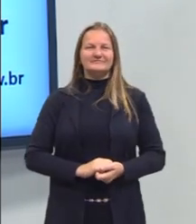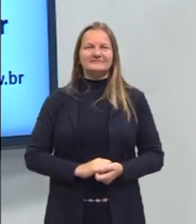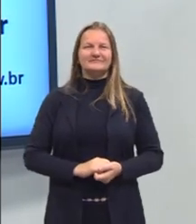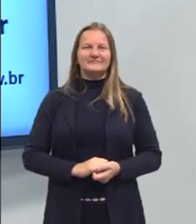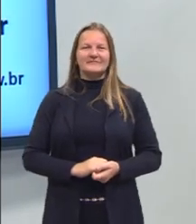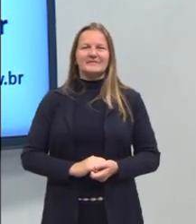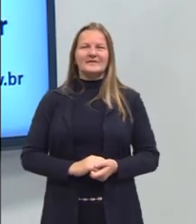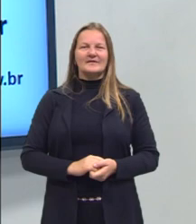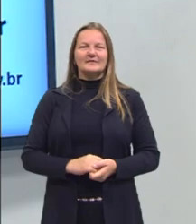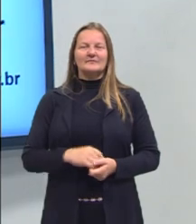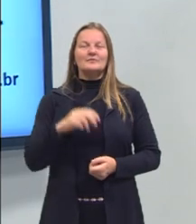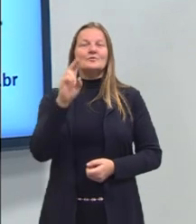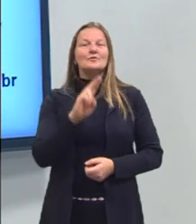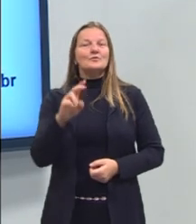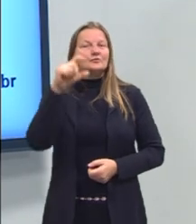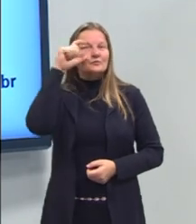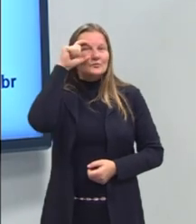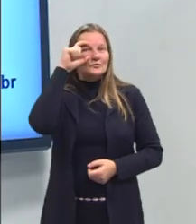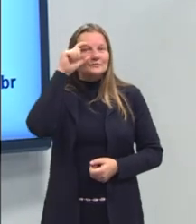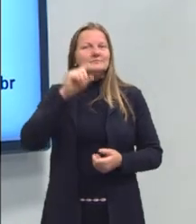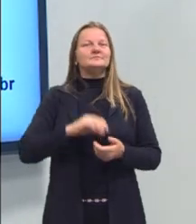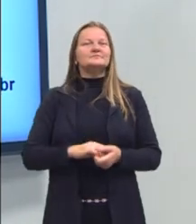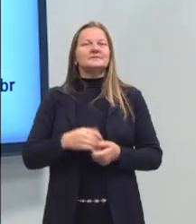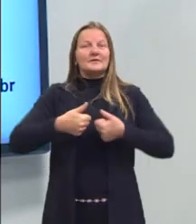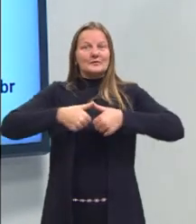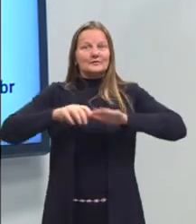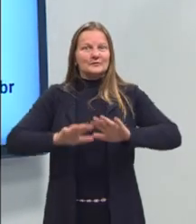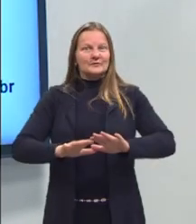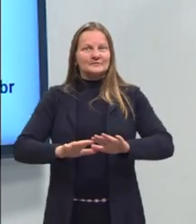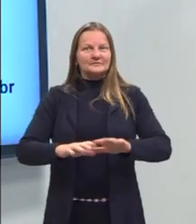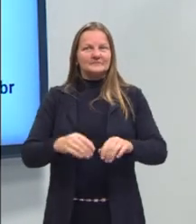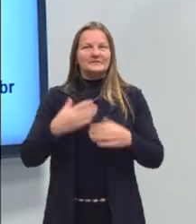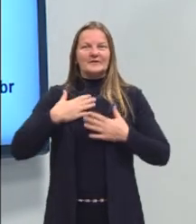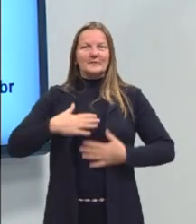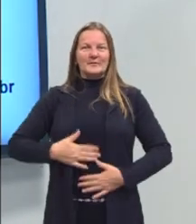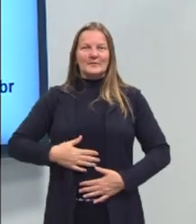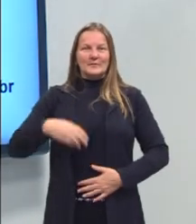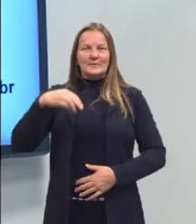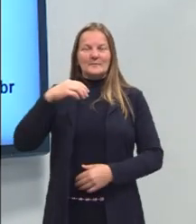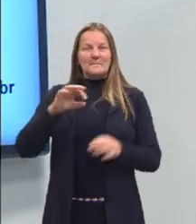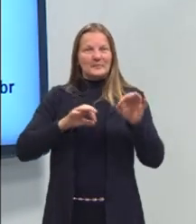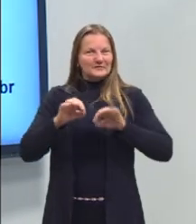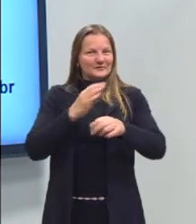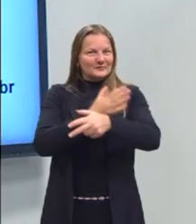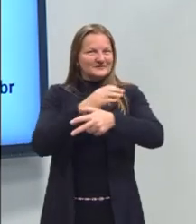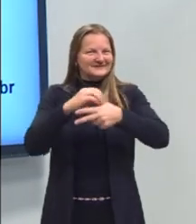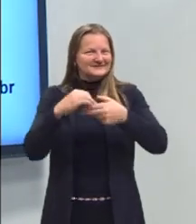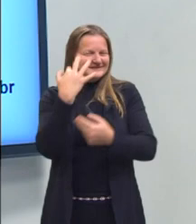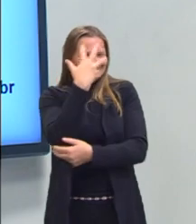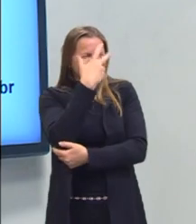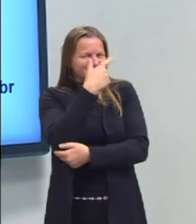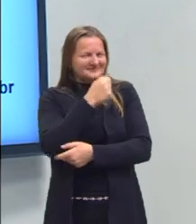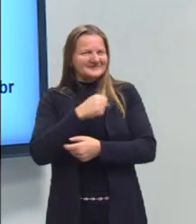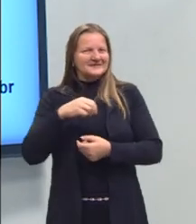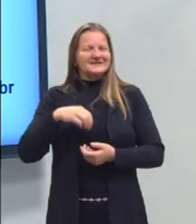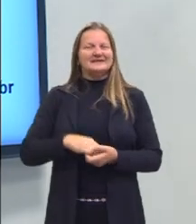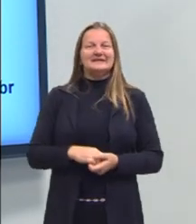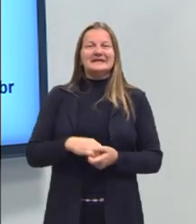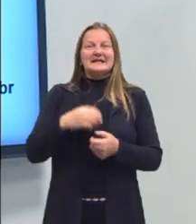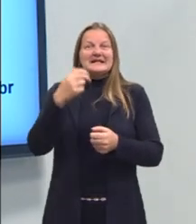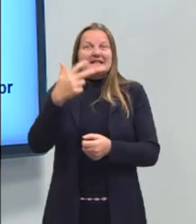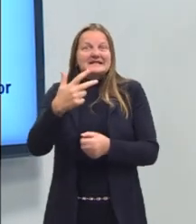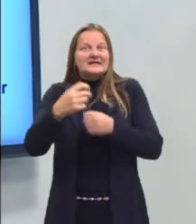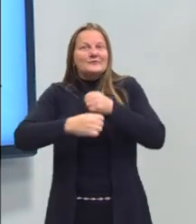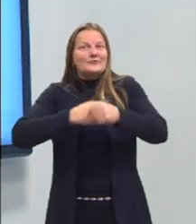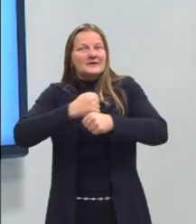rosto. Uso óculos. Estou aqui com a camiseta do projeto, essa camiseta linda da nossa 3ª edição e um